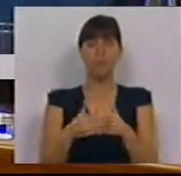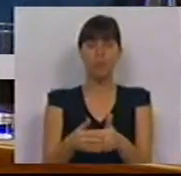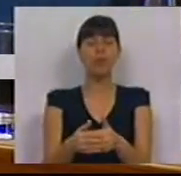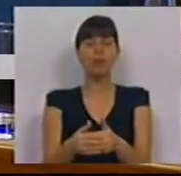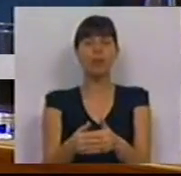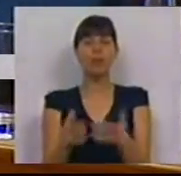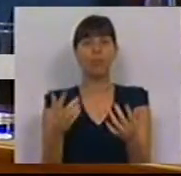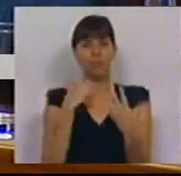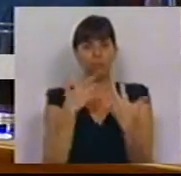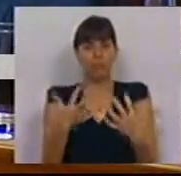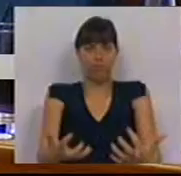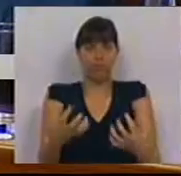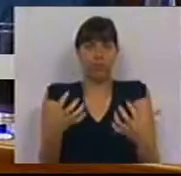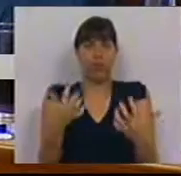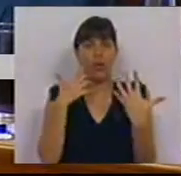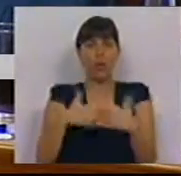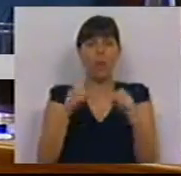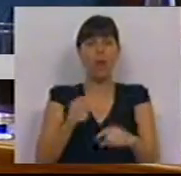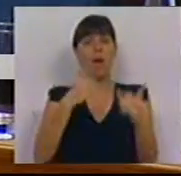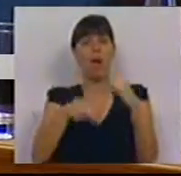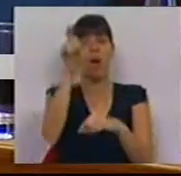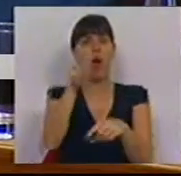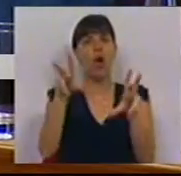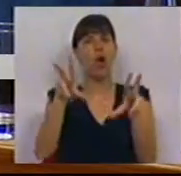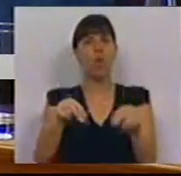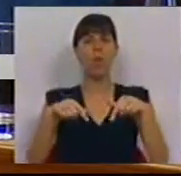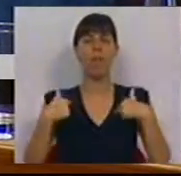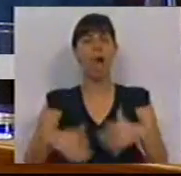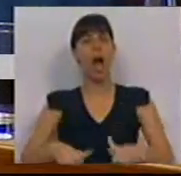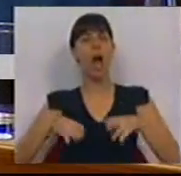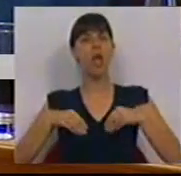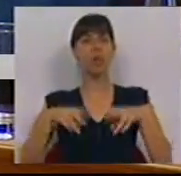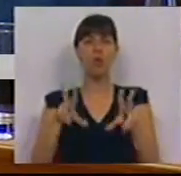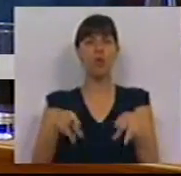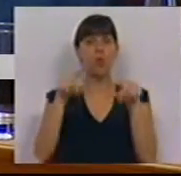são mais que evidentes. E Vossa Excelência nunca foi capaz de as assumir.